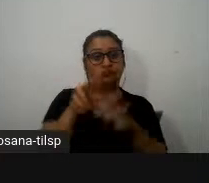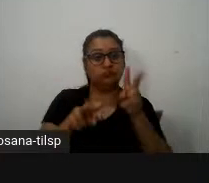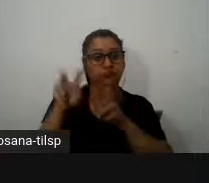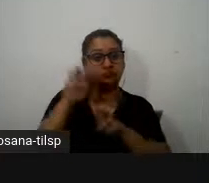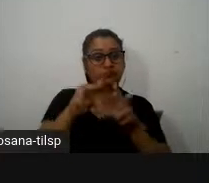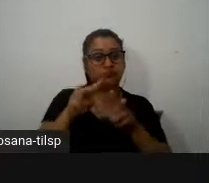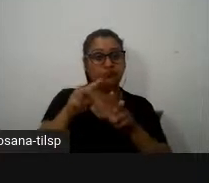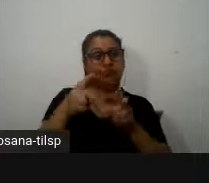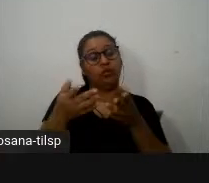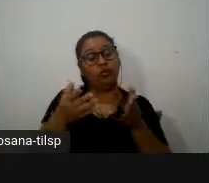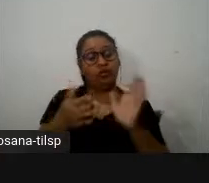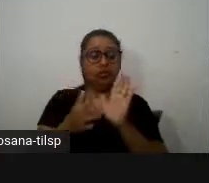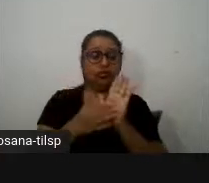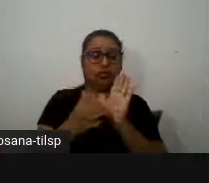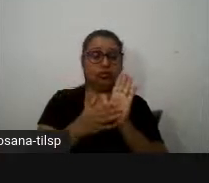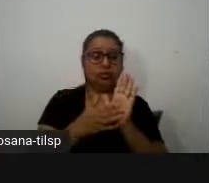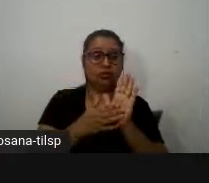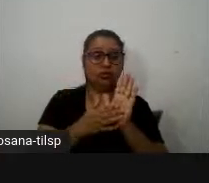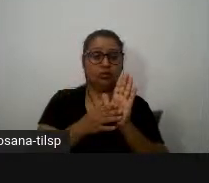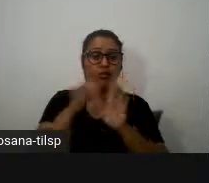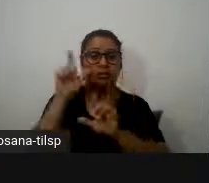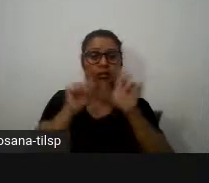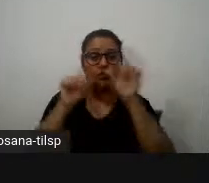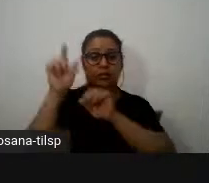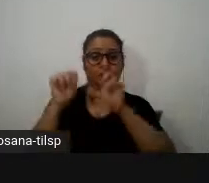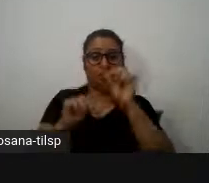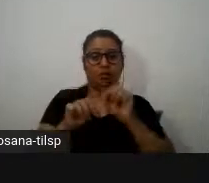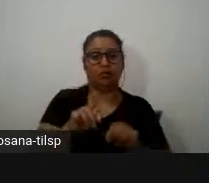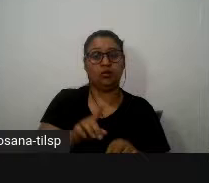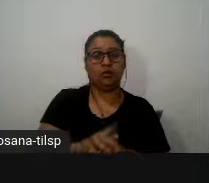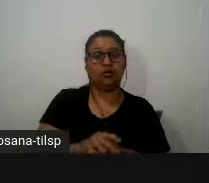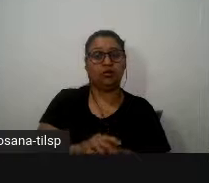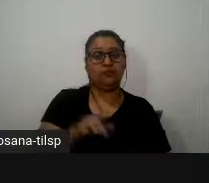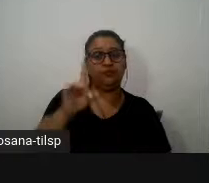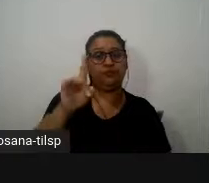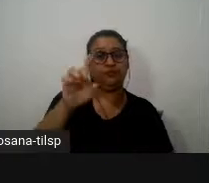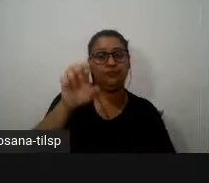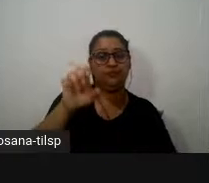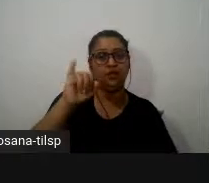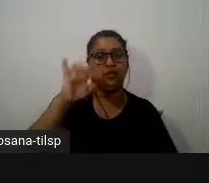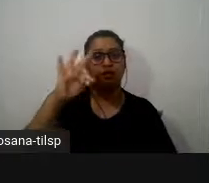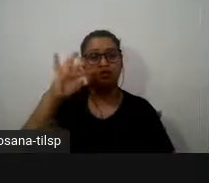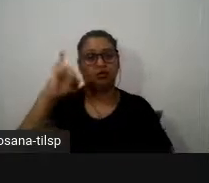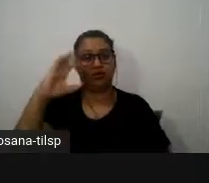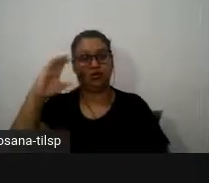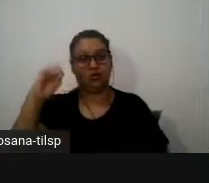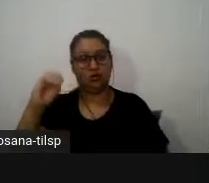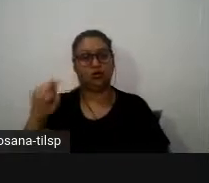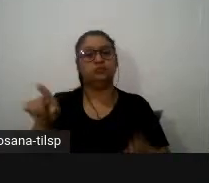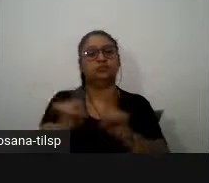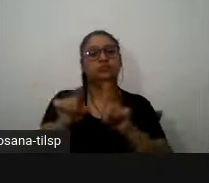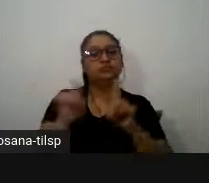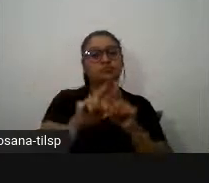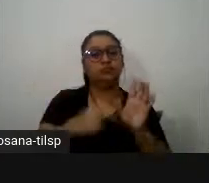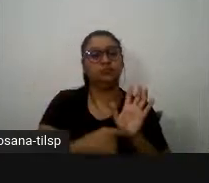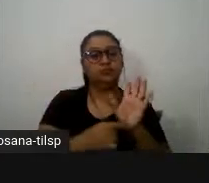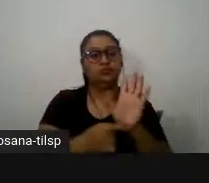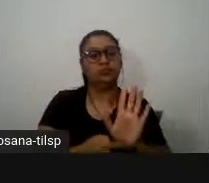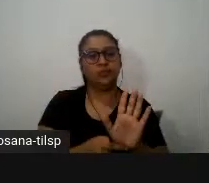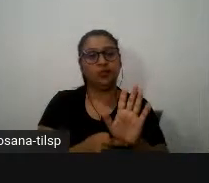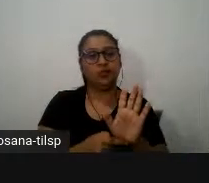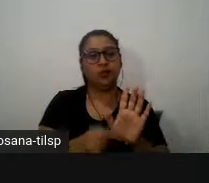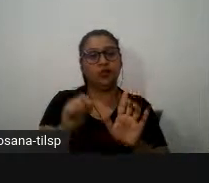presença ou da ausência de daíticos neste caso no texto do lado esquerdo nós temos presença de daíticos formas